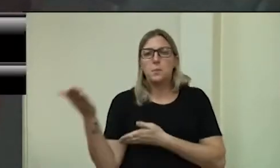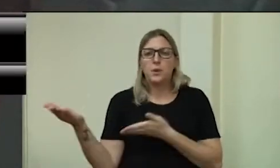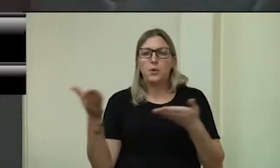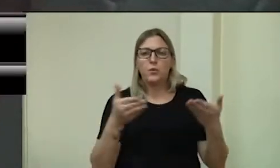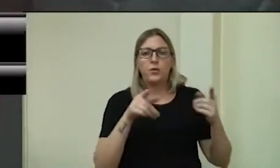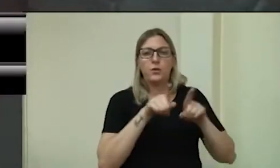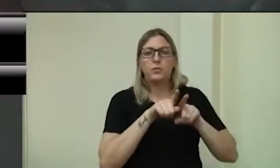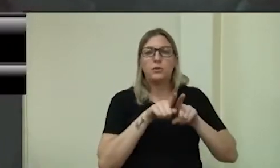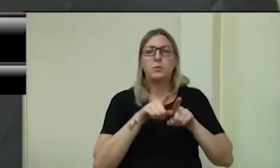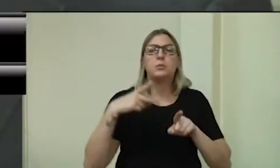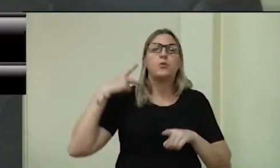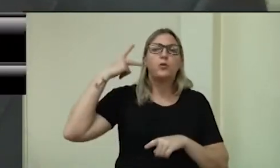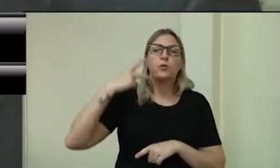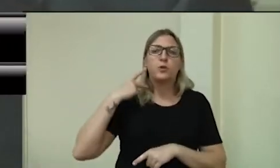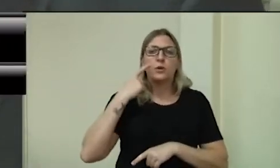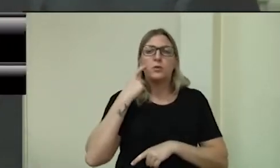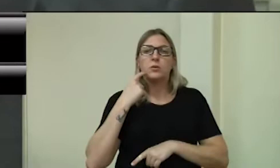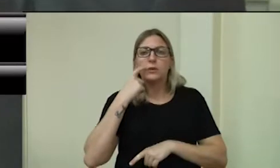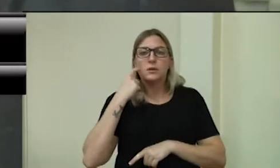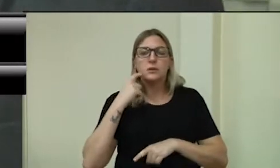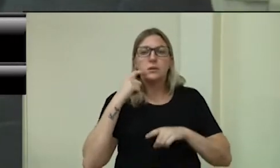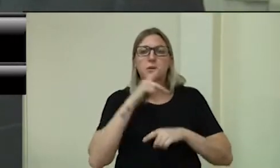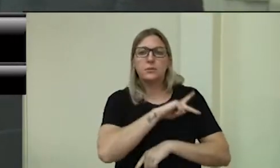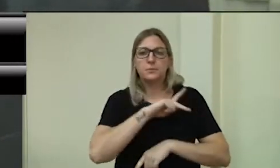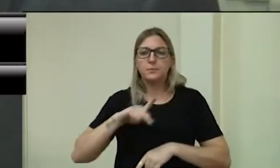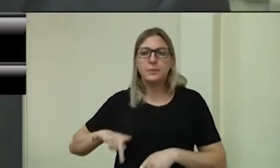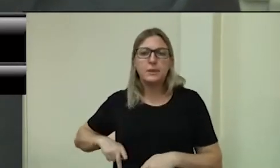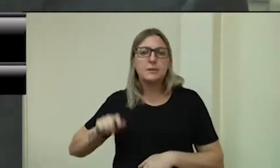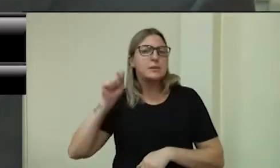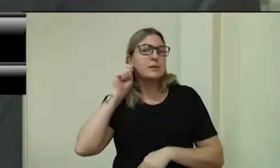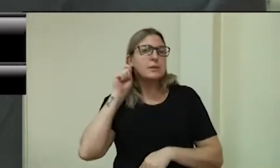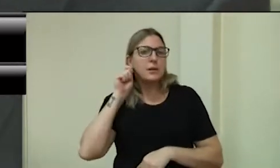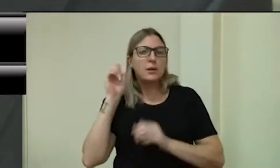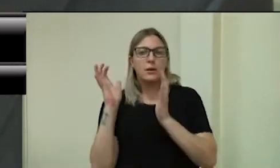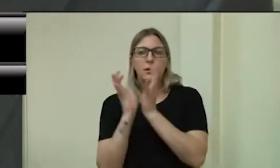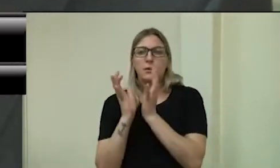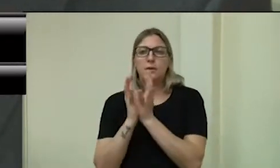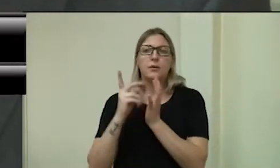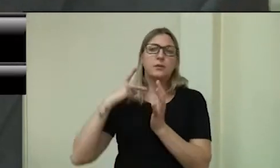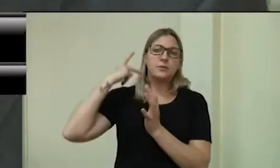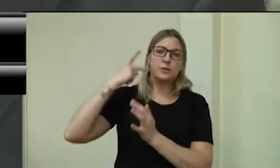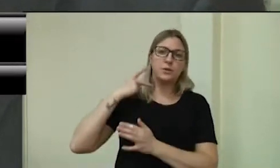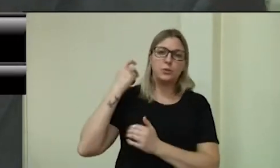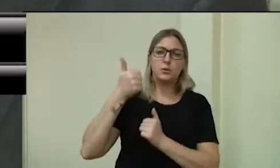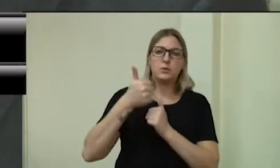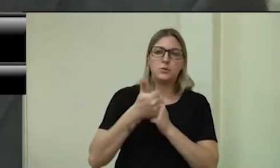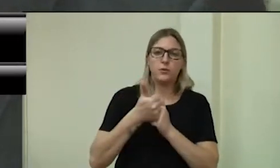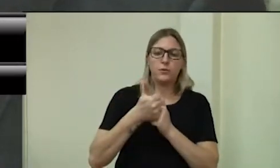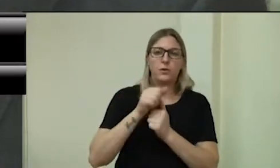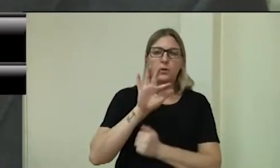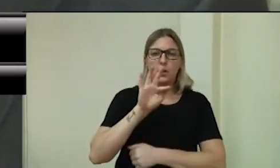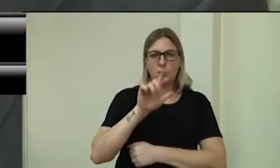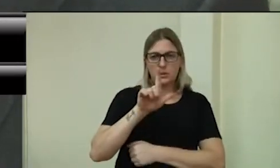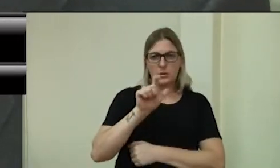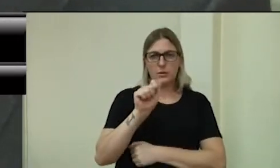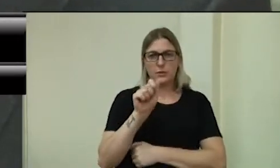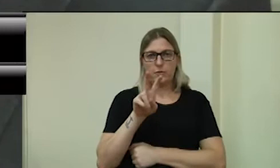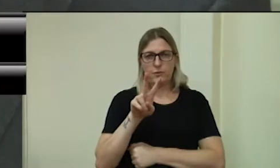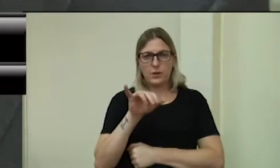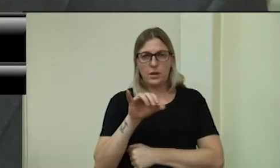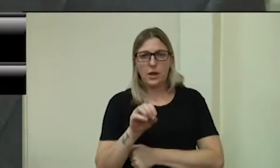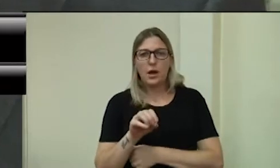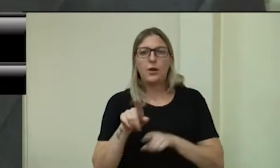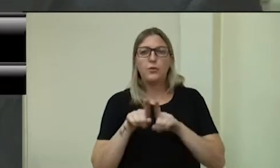vereadora Sandra. Presidente Ana. Todos os colegas vereadores. Vice-prefeito Flávio Tirello. Edgar